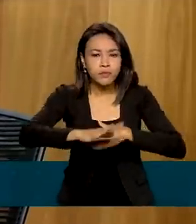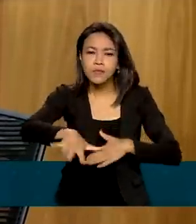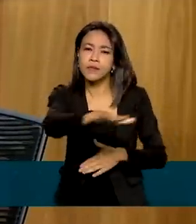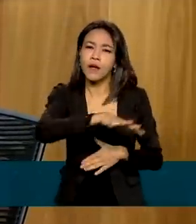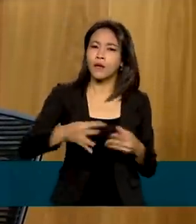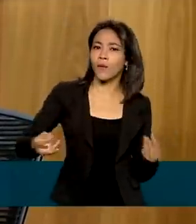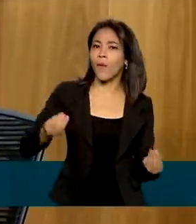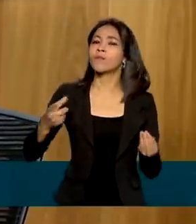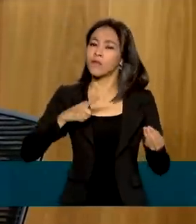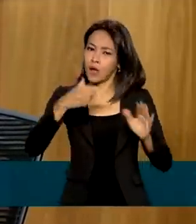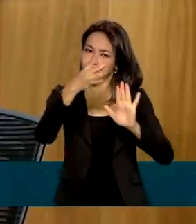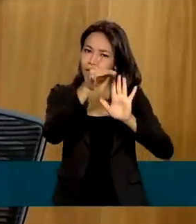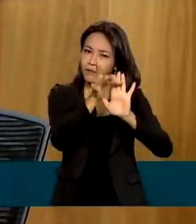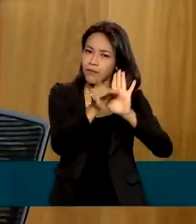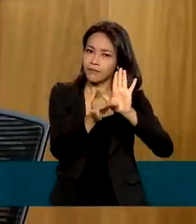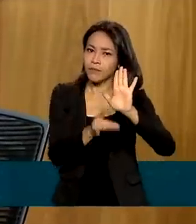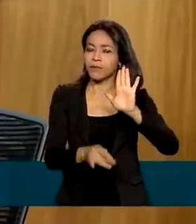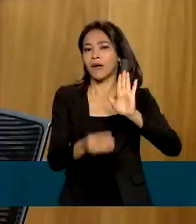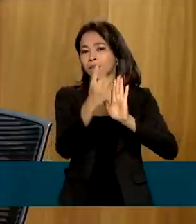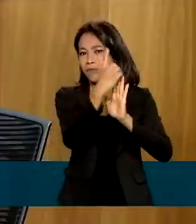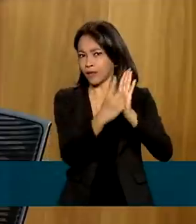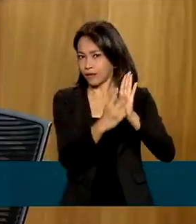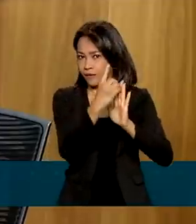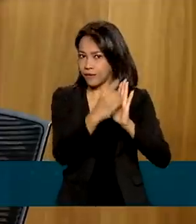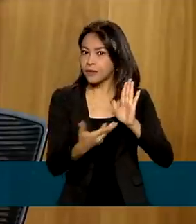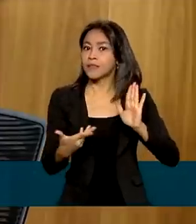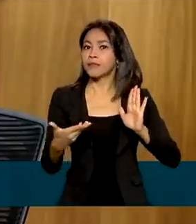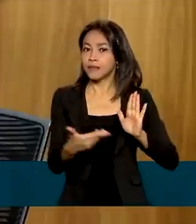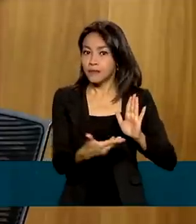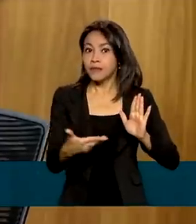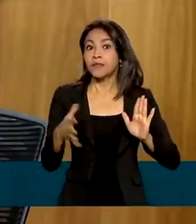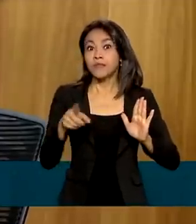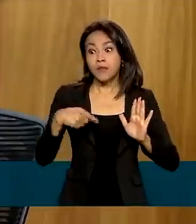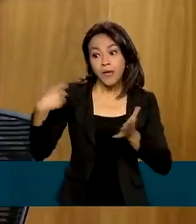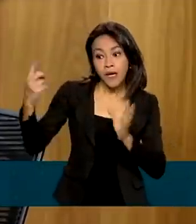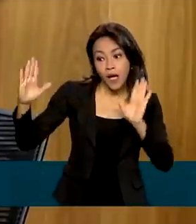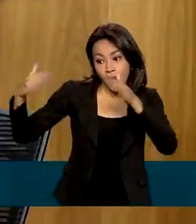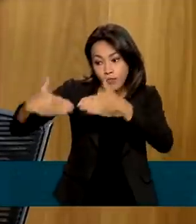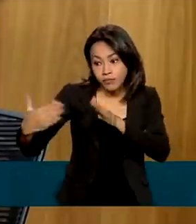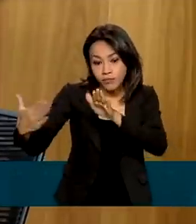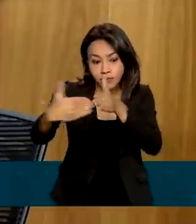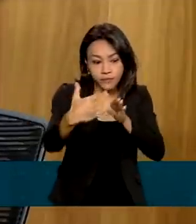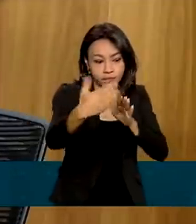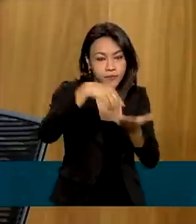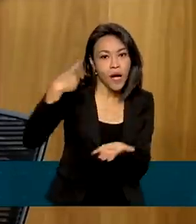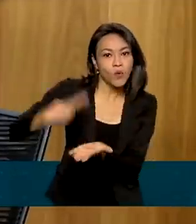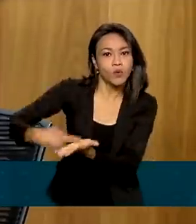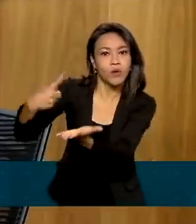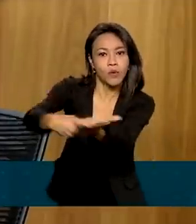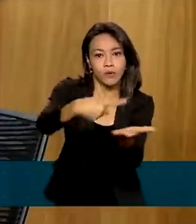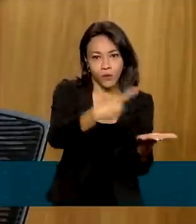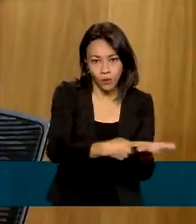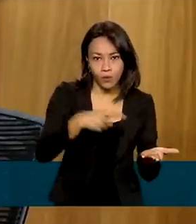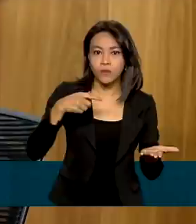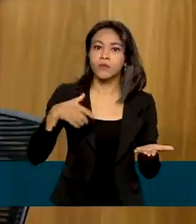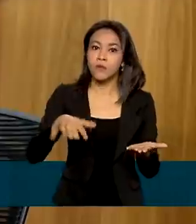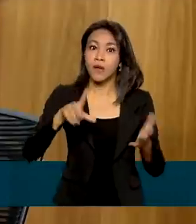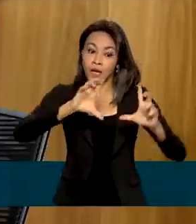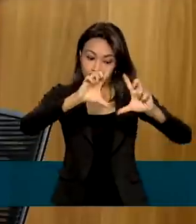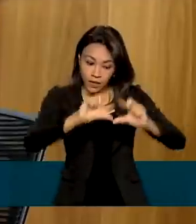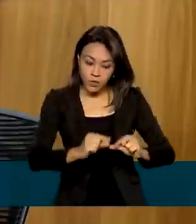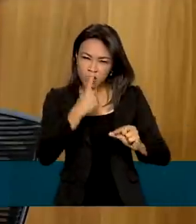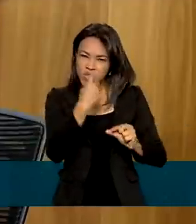gente, de uma forma clara, simplificando acordos setoriais e planos de redução de lixo,